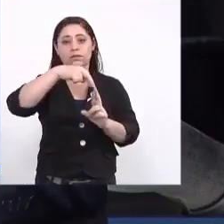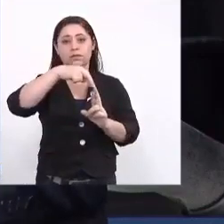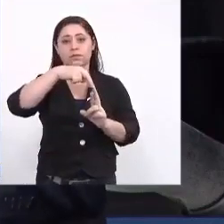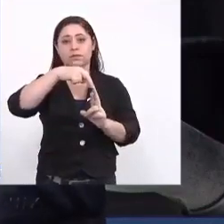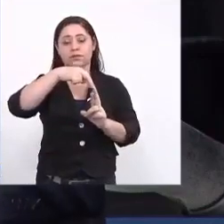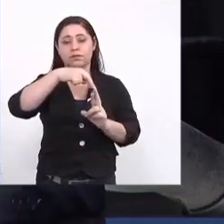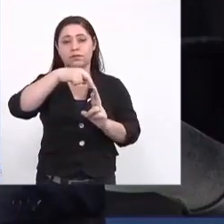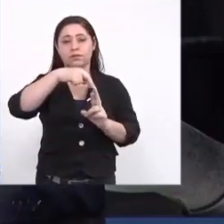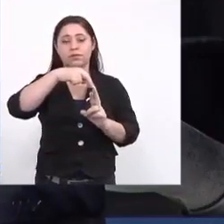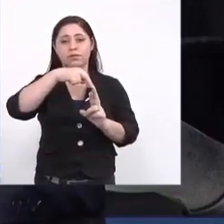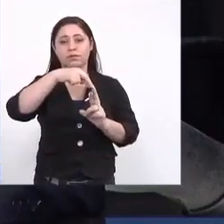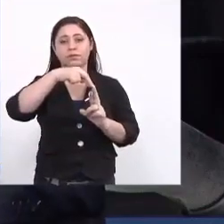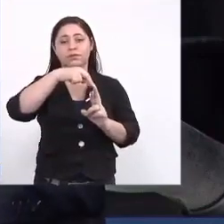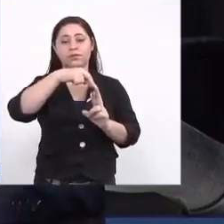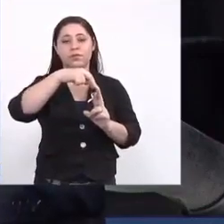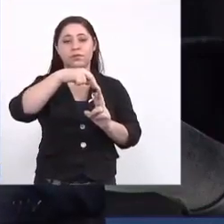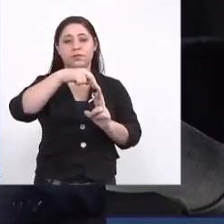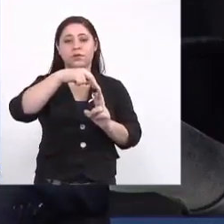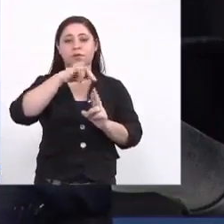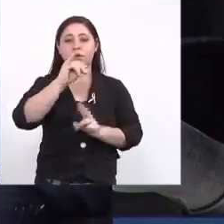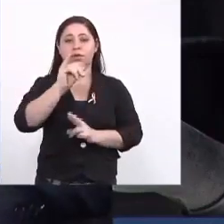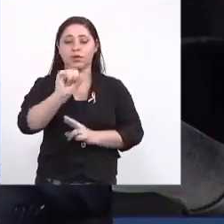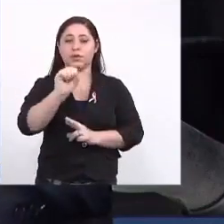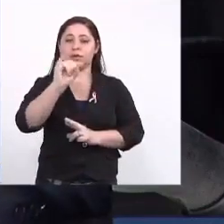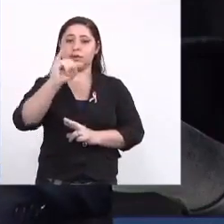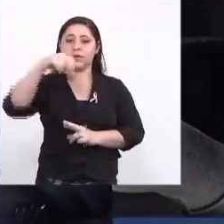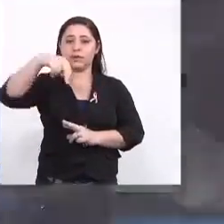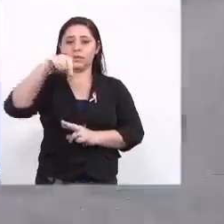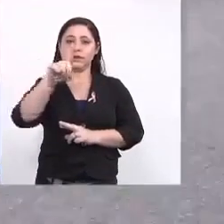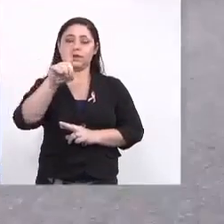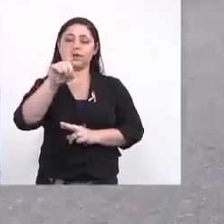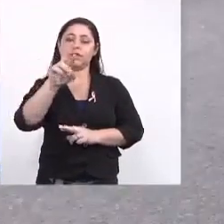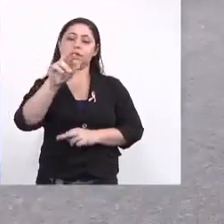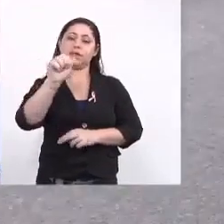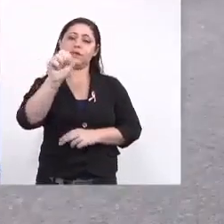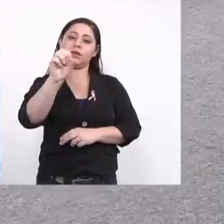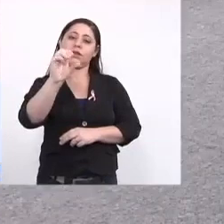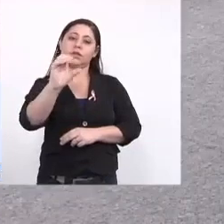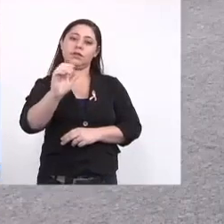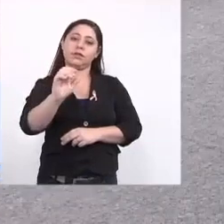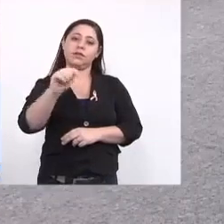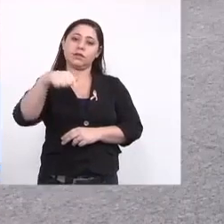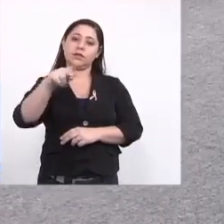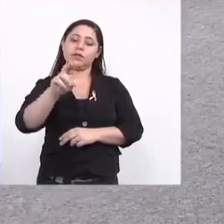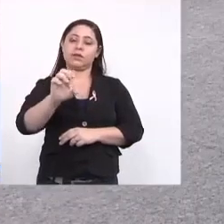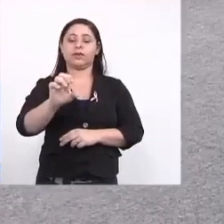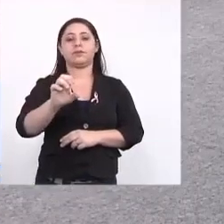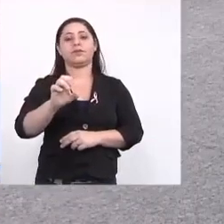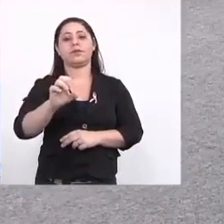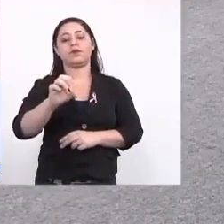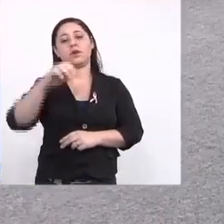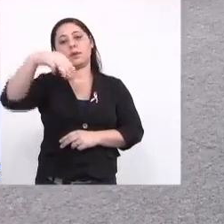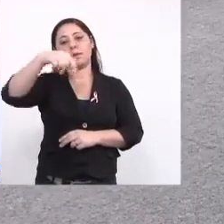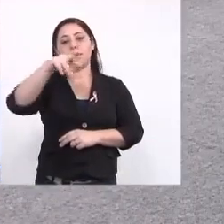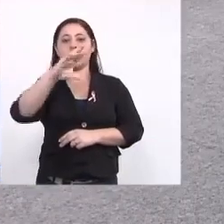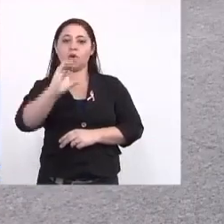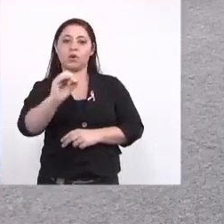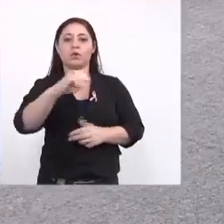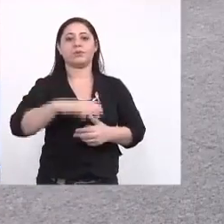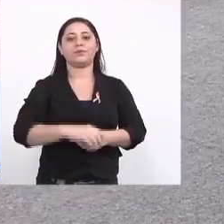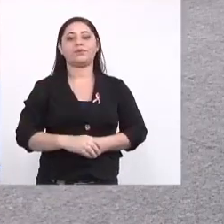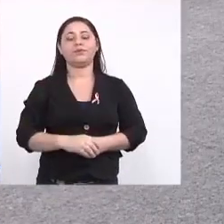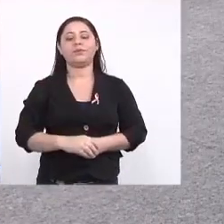o Sim Drask, Marco Aurélio Amorim Bonetti,